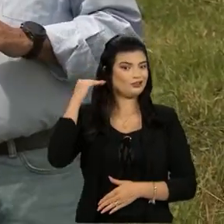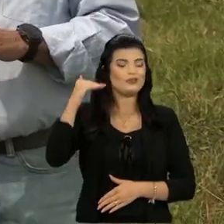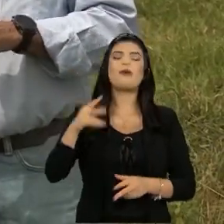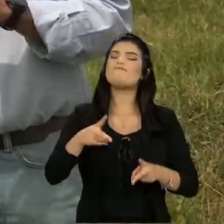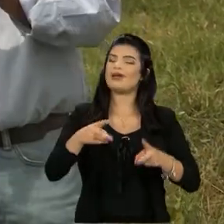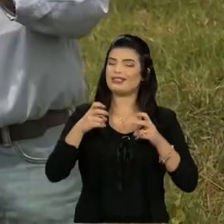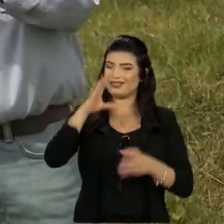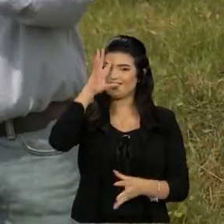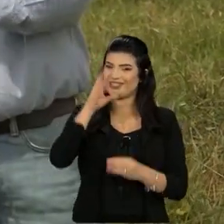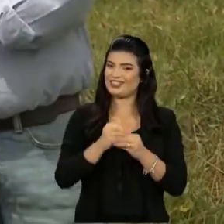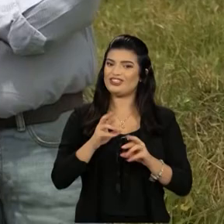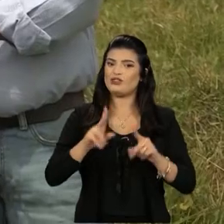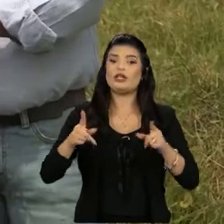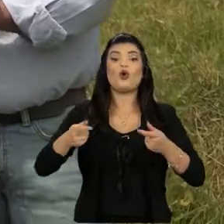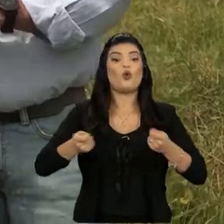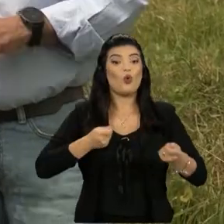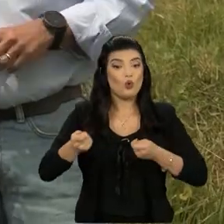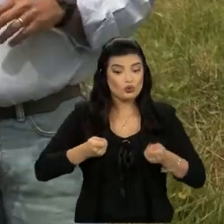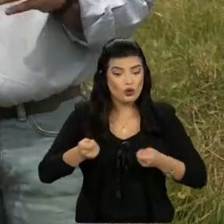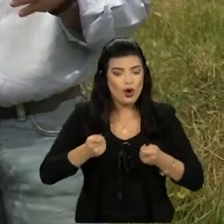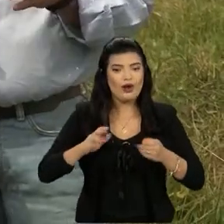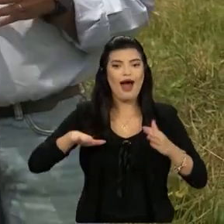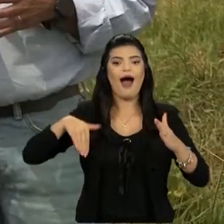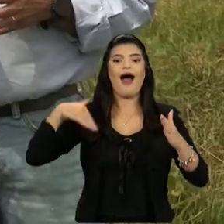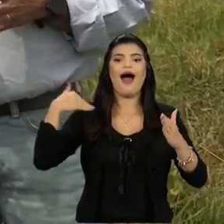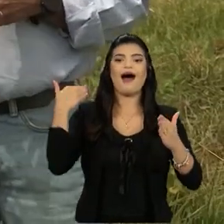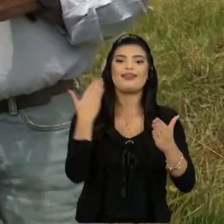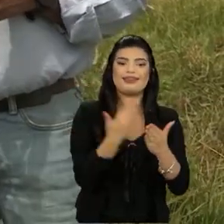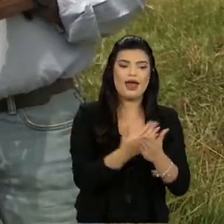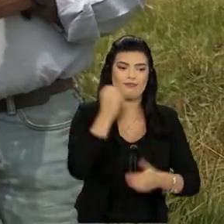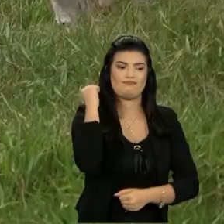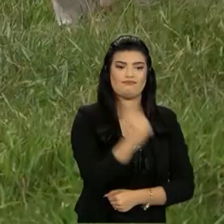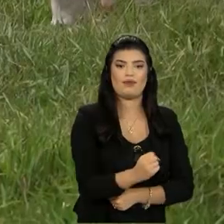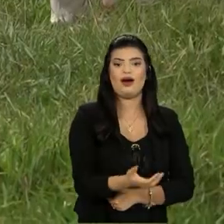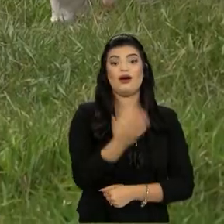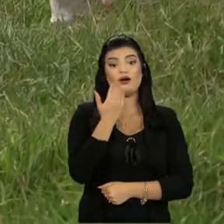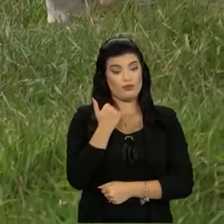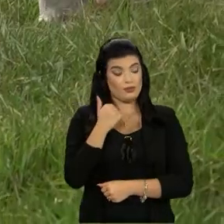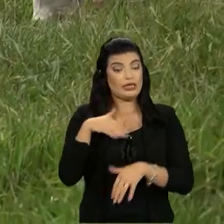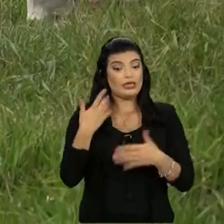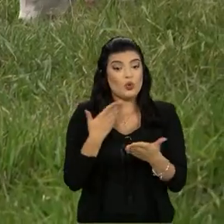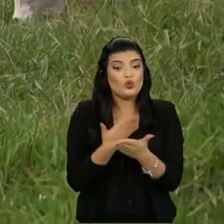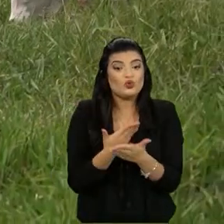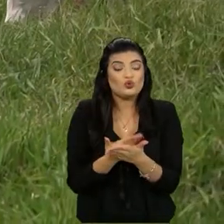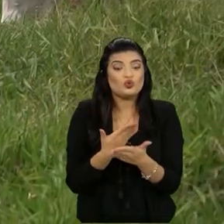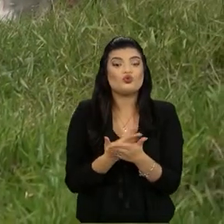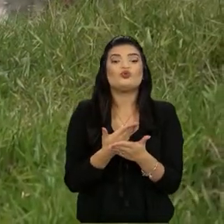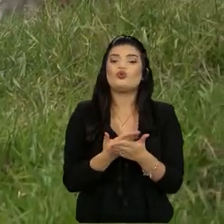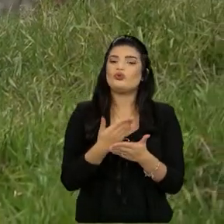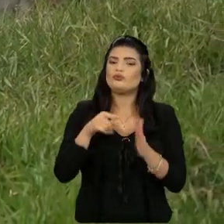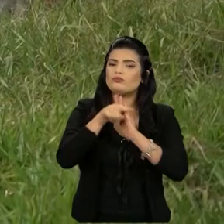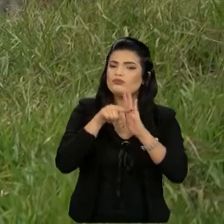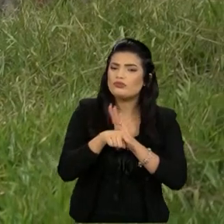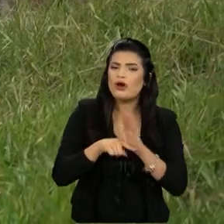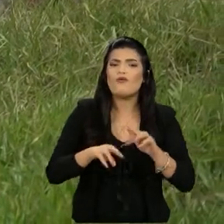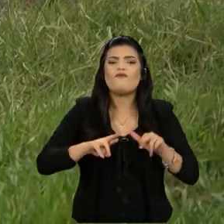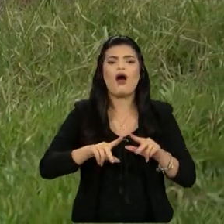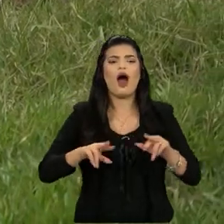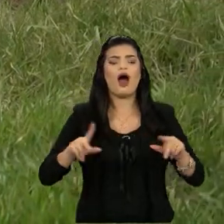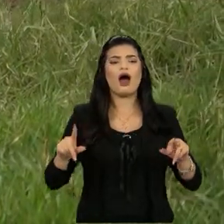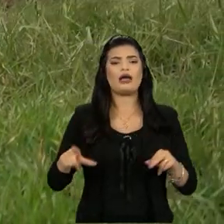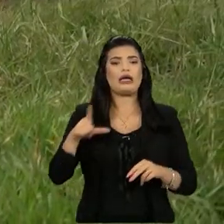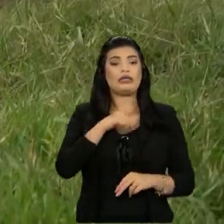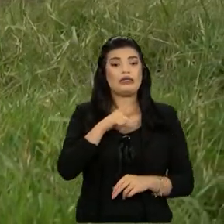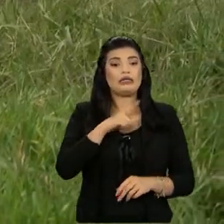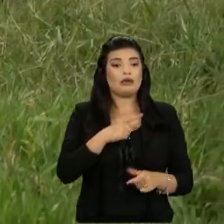Mas nós vamos monitorar isso aí até o abate. Mas uma coisa muito interessante que esse estudo está dando, nós estamos fazendo ele, são vários lotes, a gente pode